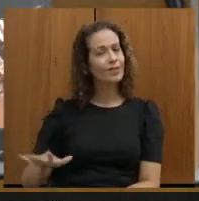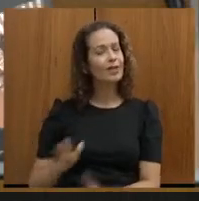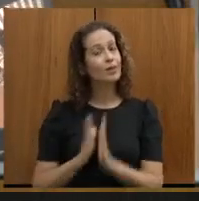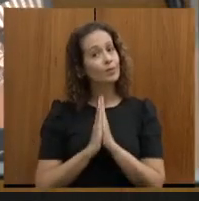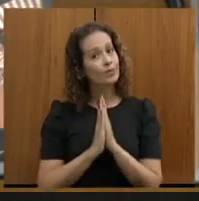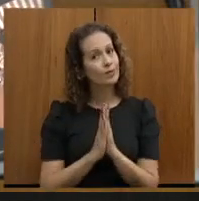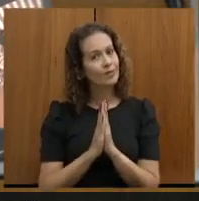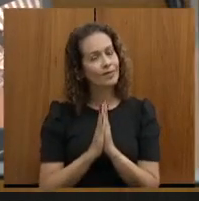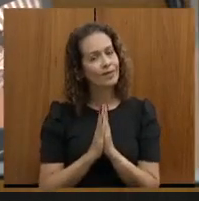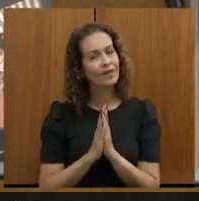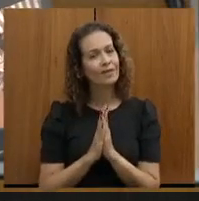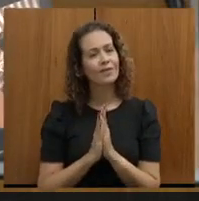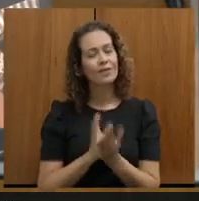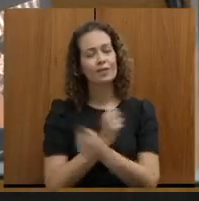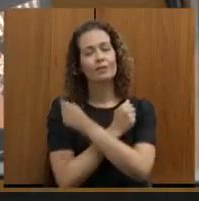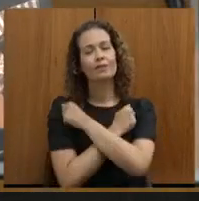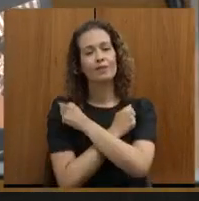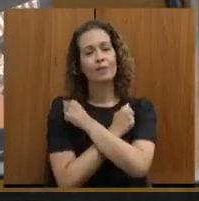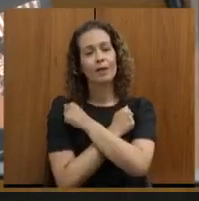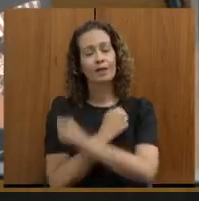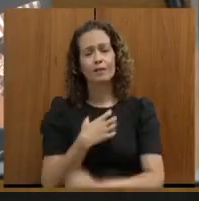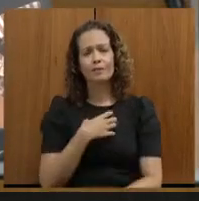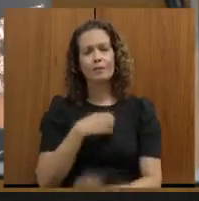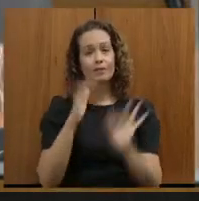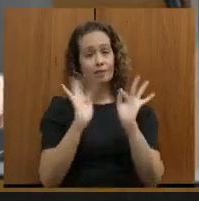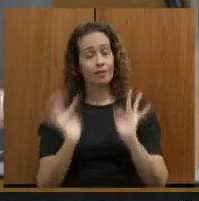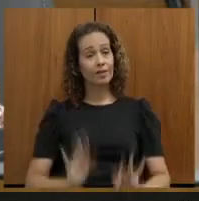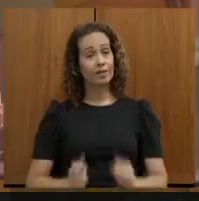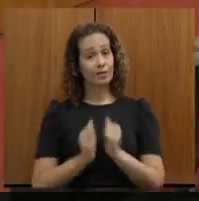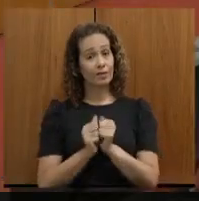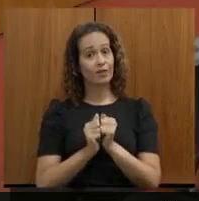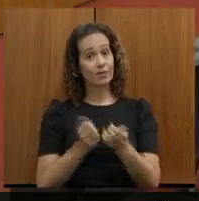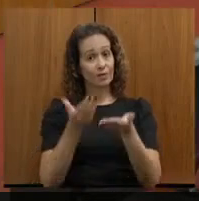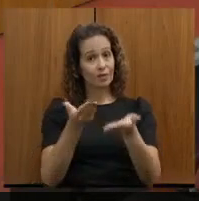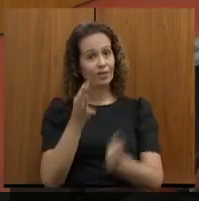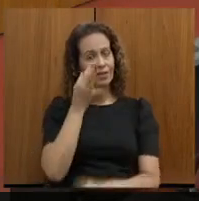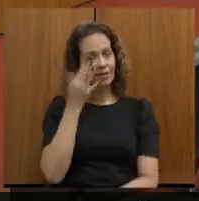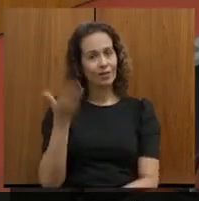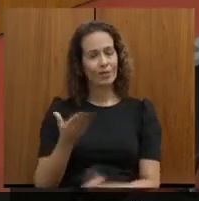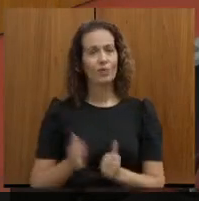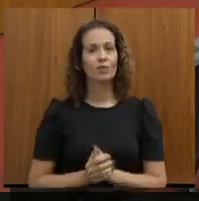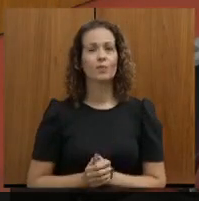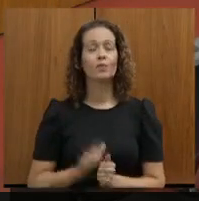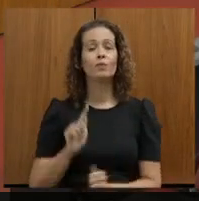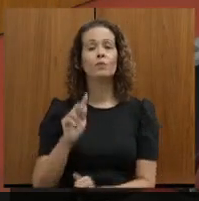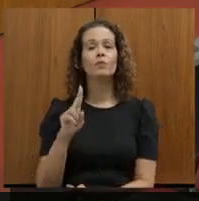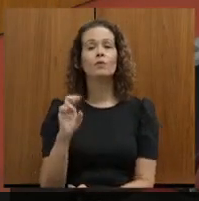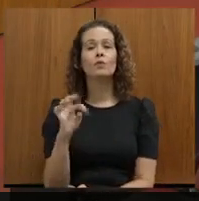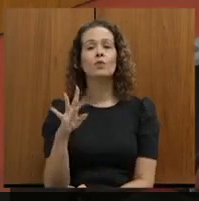Vitílio? Um abraço, fiquei muito feliz de tê-lo aqui hoje conosco. Deputado Gustavo Santana.